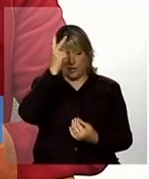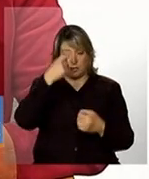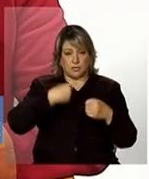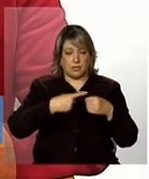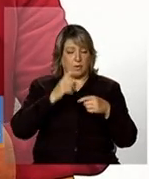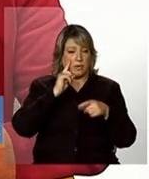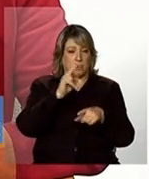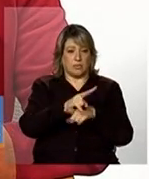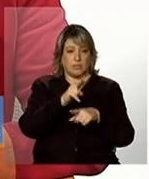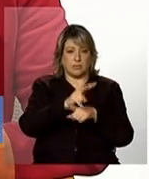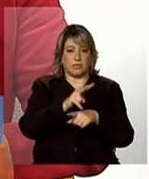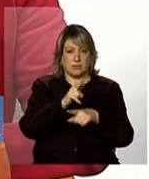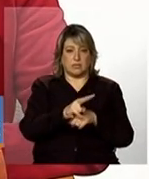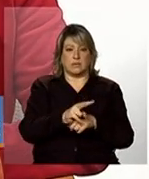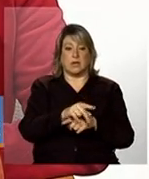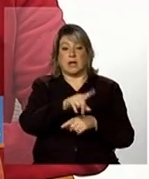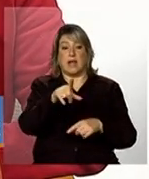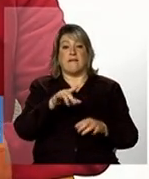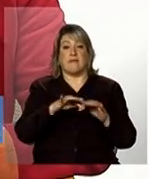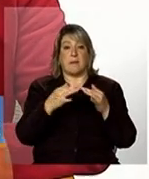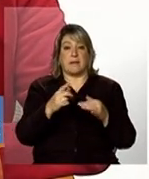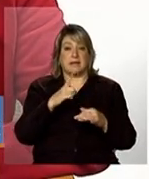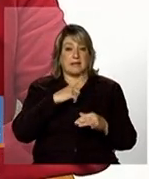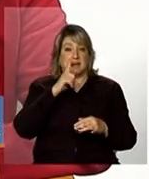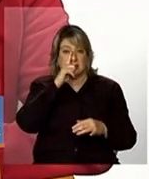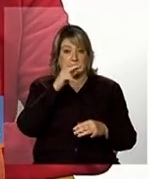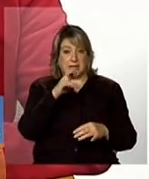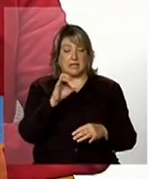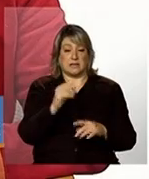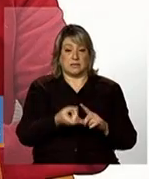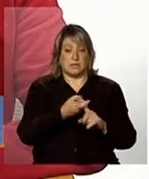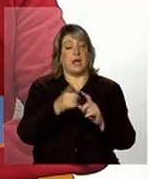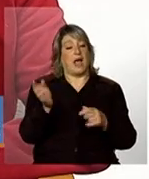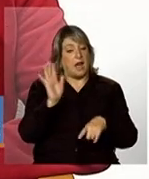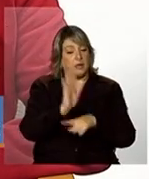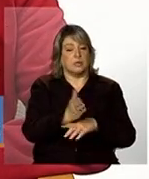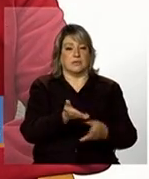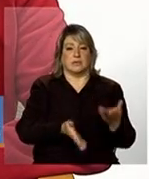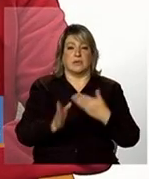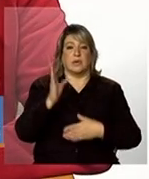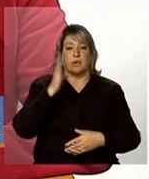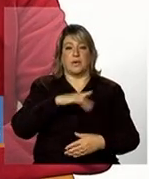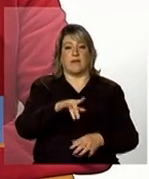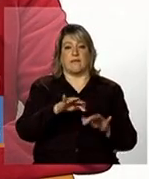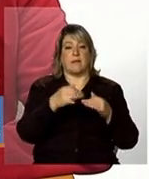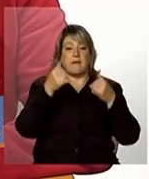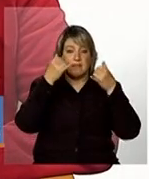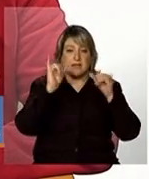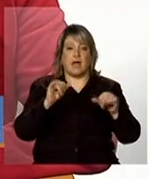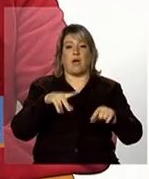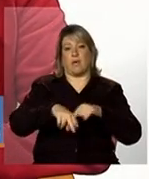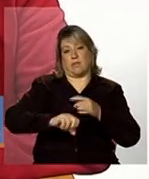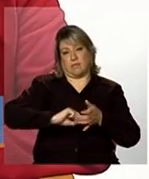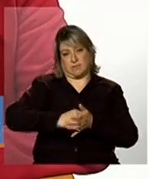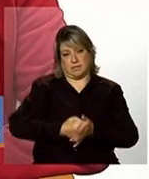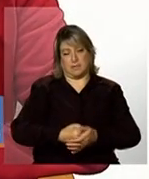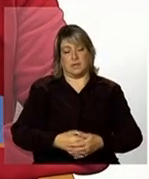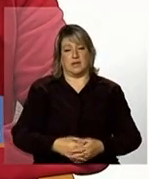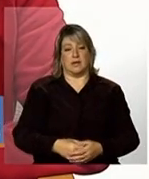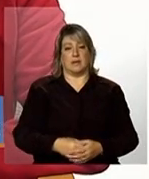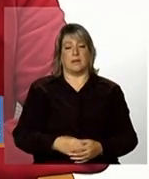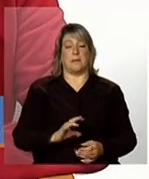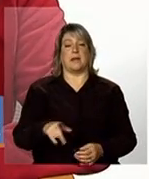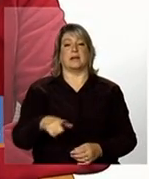famílias na situação de suspensão eles podem se organizar também para atender as famílias na situação de advertência e bloqueio mas a instrução